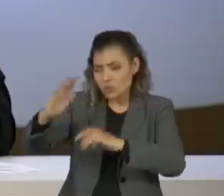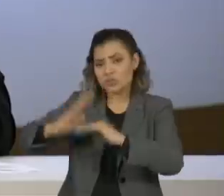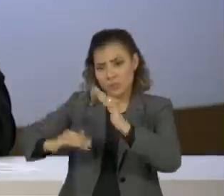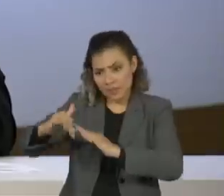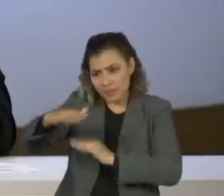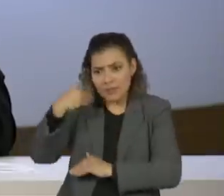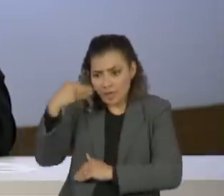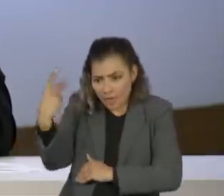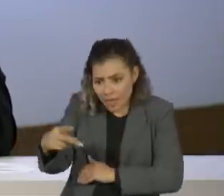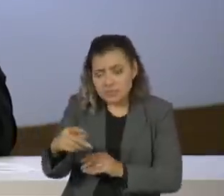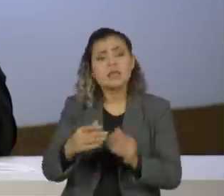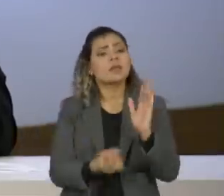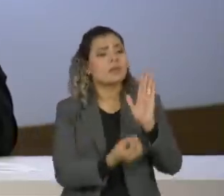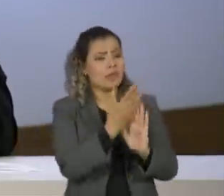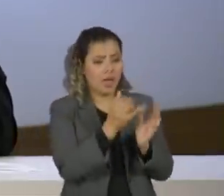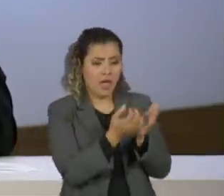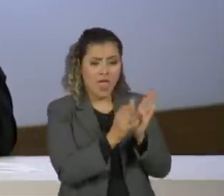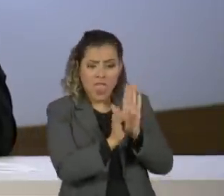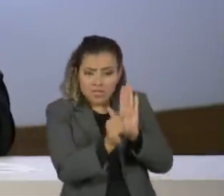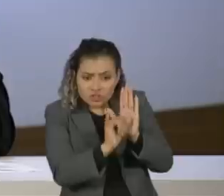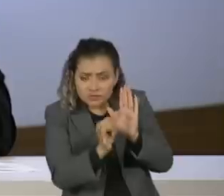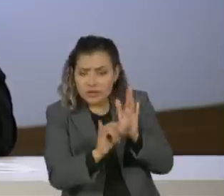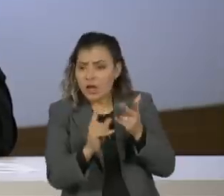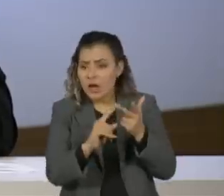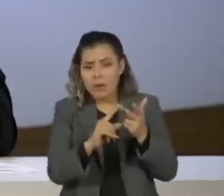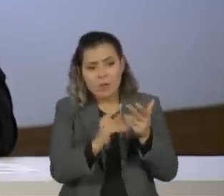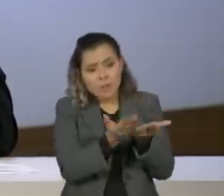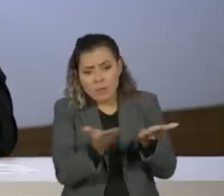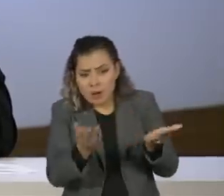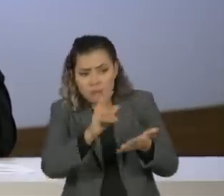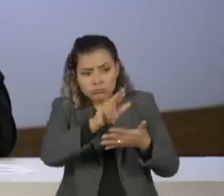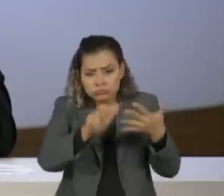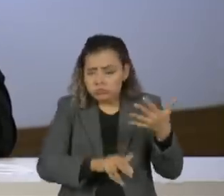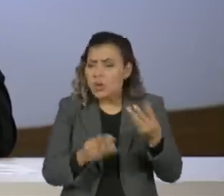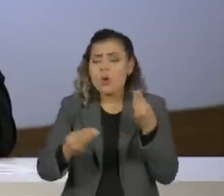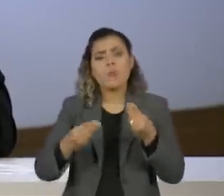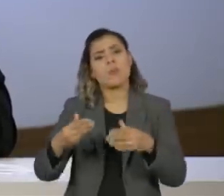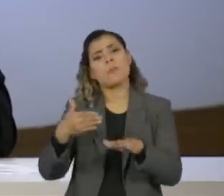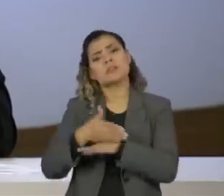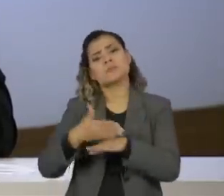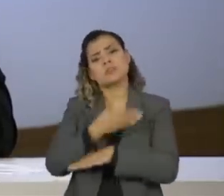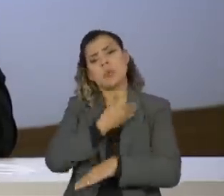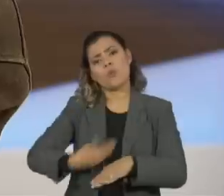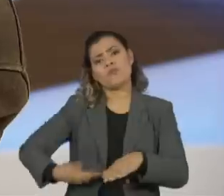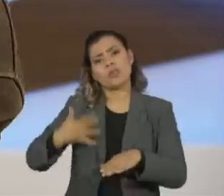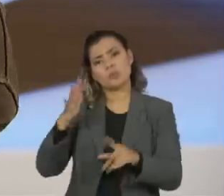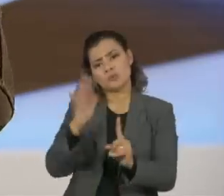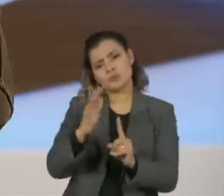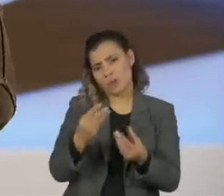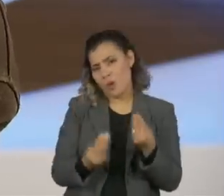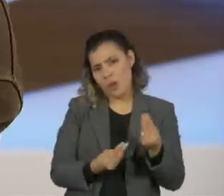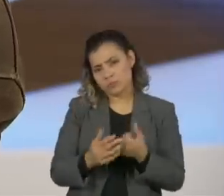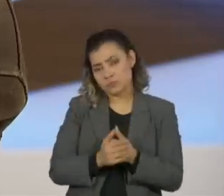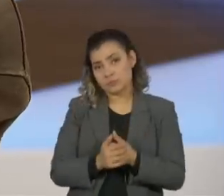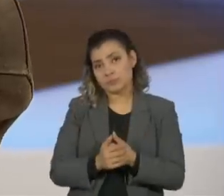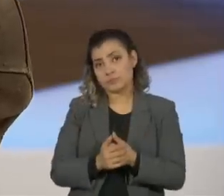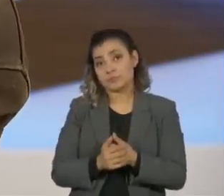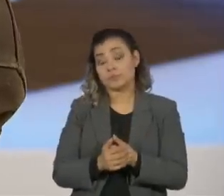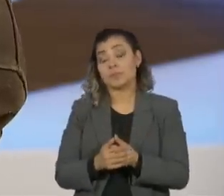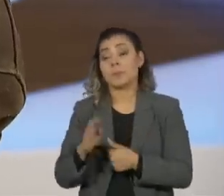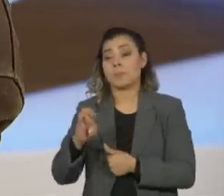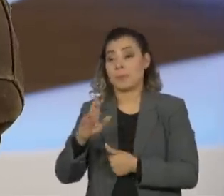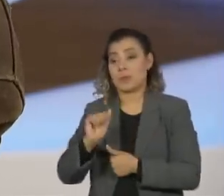editais, não tem que criar editais? O que você acha ideal da participação do Estado nas políticas culturais? Emmanuel, é o seguinte,